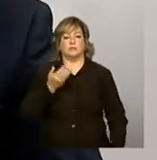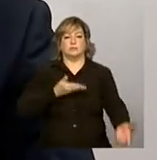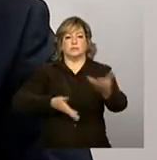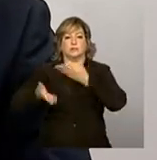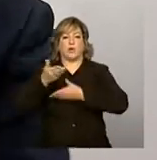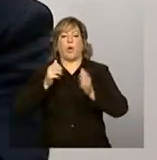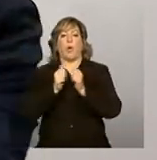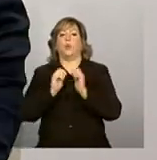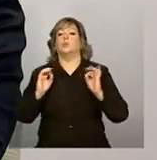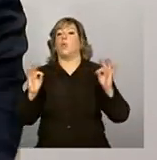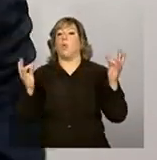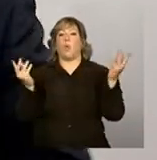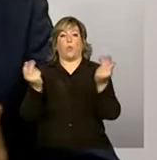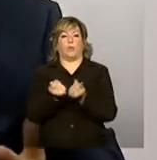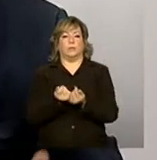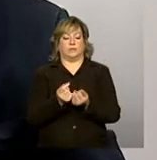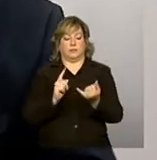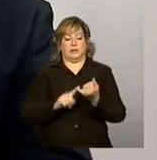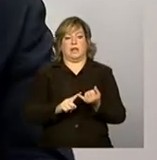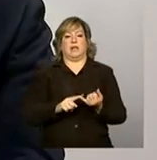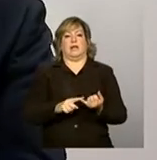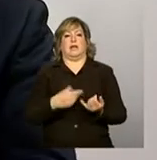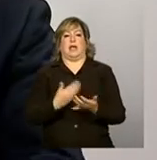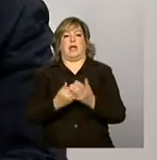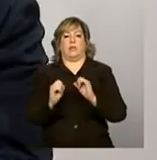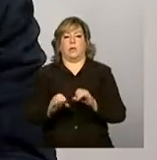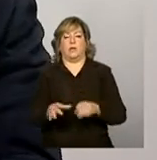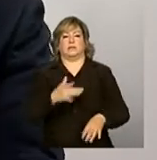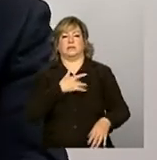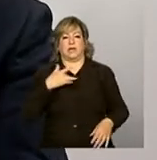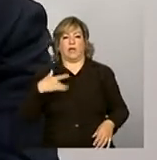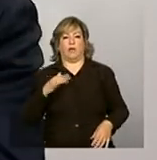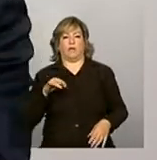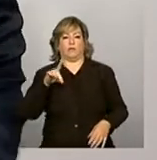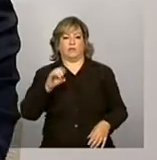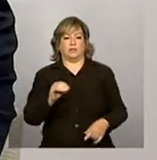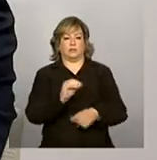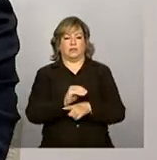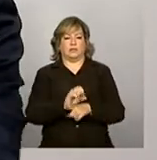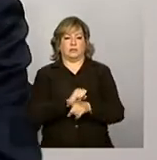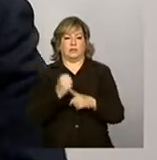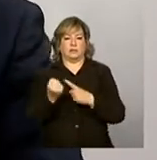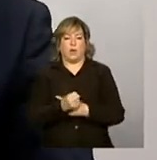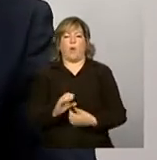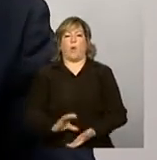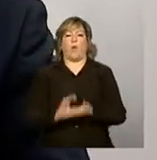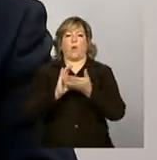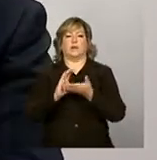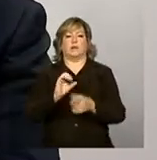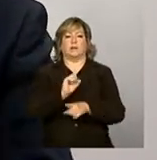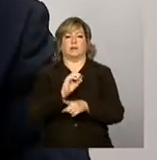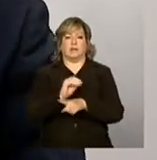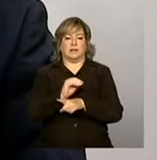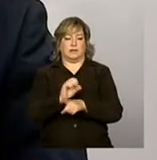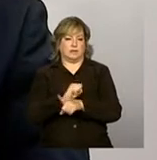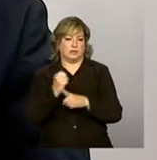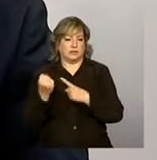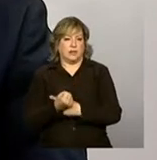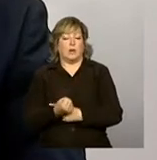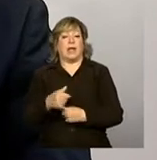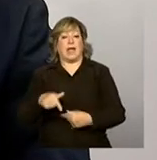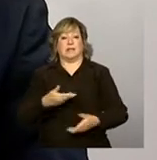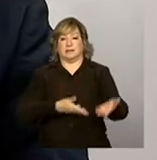todos os atores. Educação, saúde, fundo de assistência social, conselho de assistência social. Essa articulação,